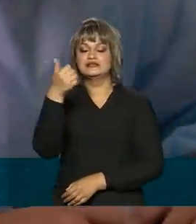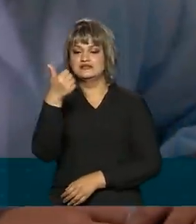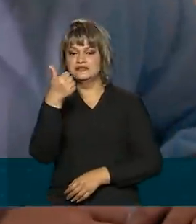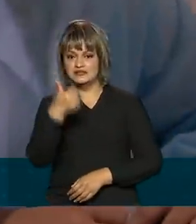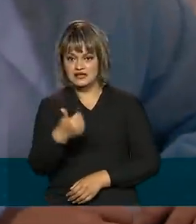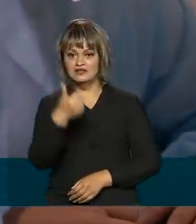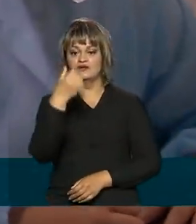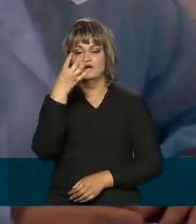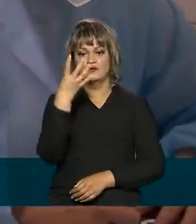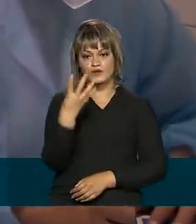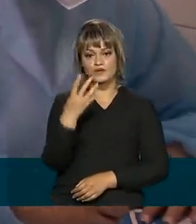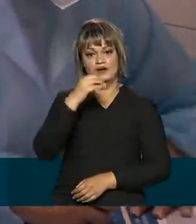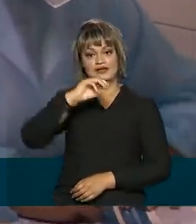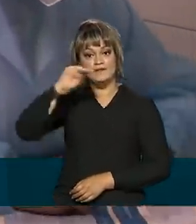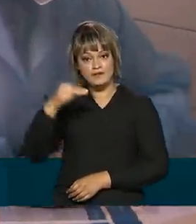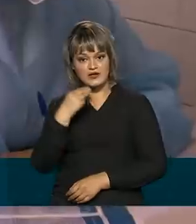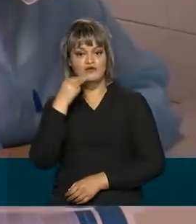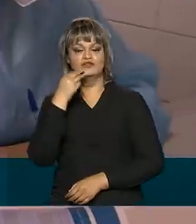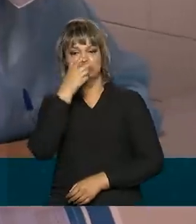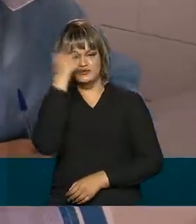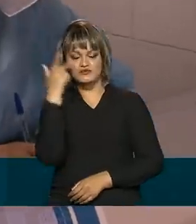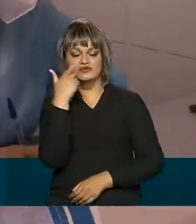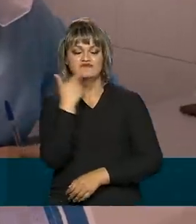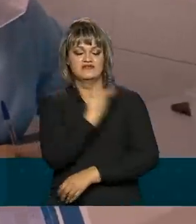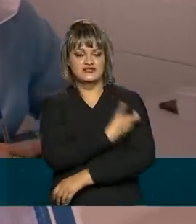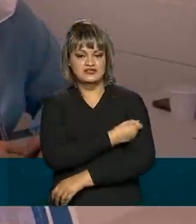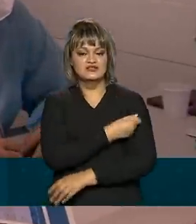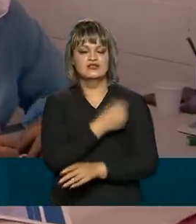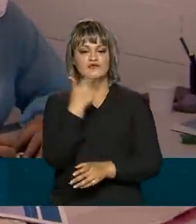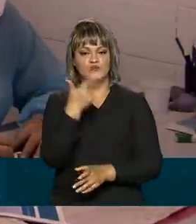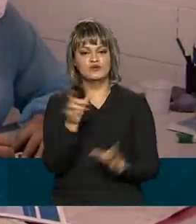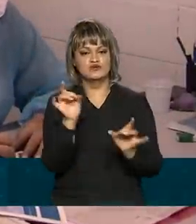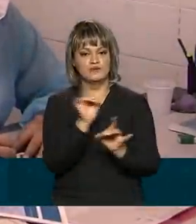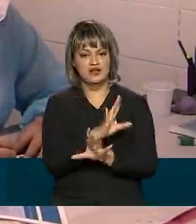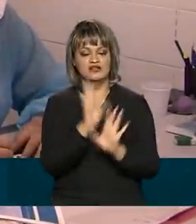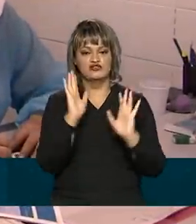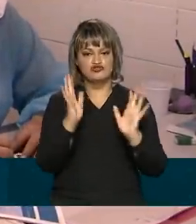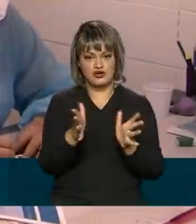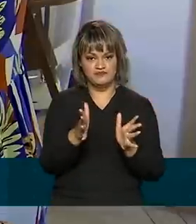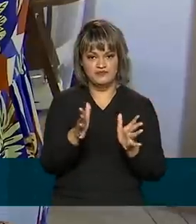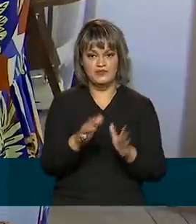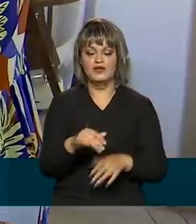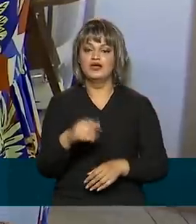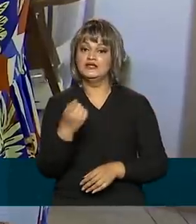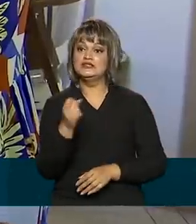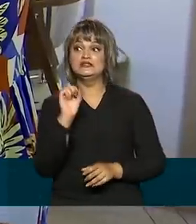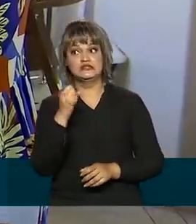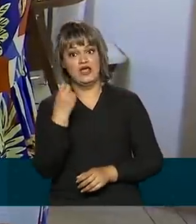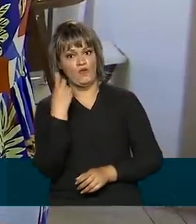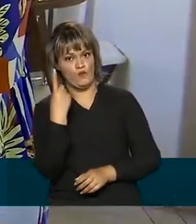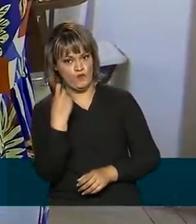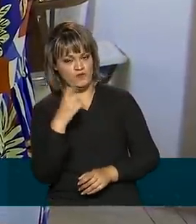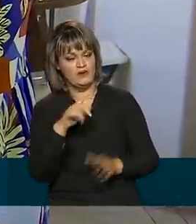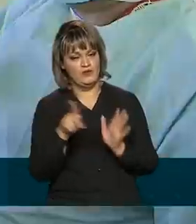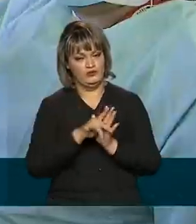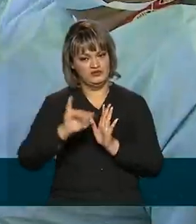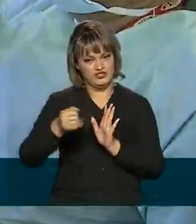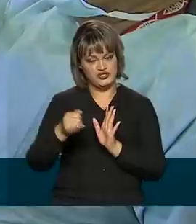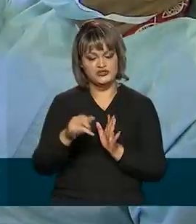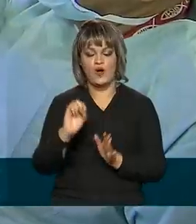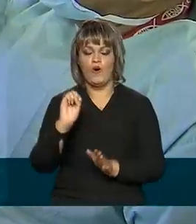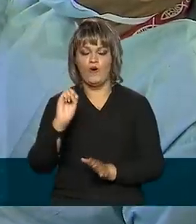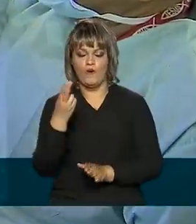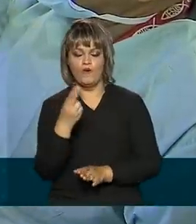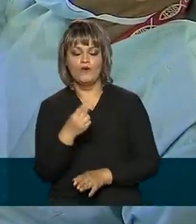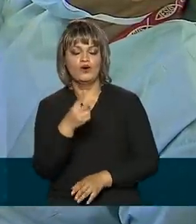milhões de pessoas já completaram o esquema vacinal, ou seja, com a dose única da vacina da Janssen ou com a segunda